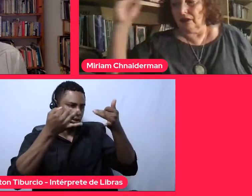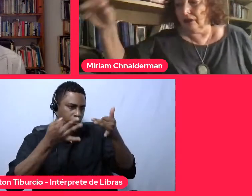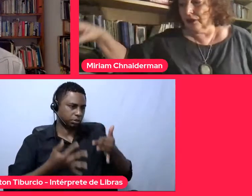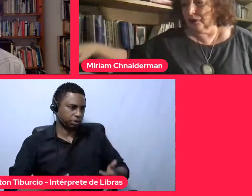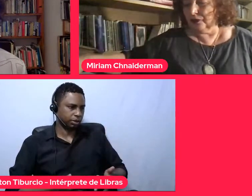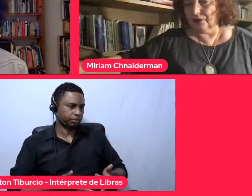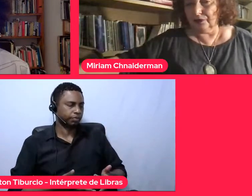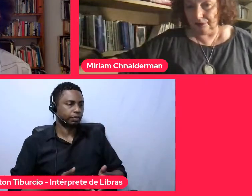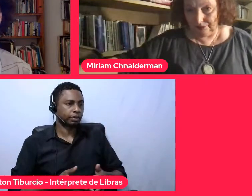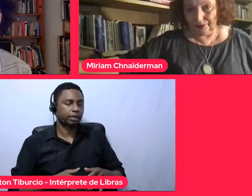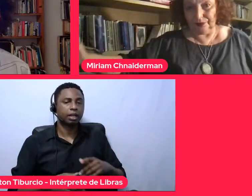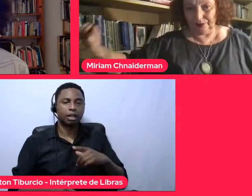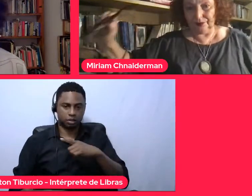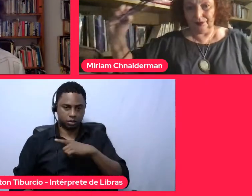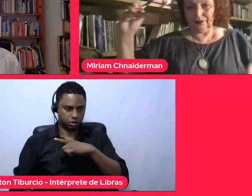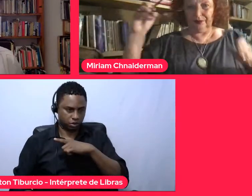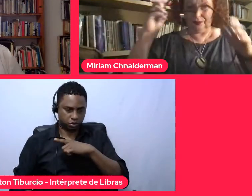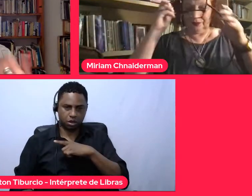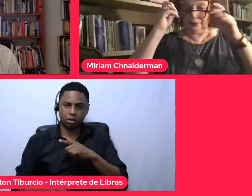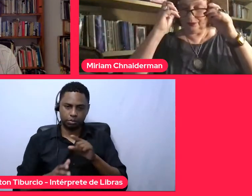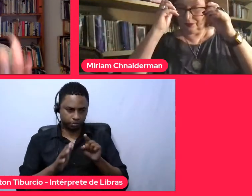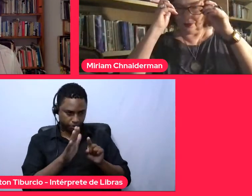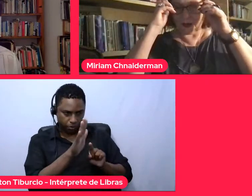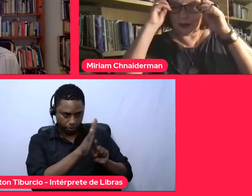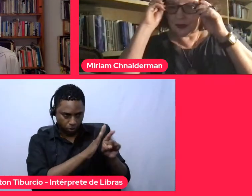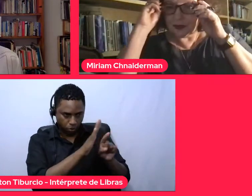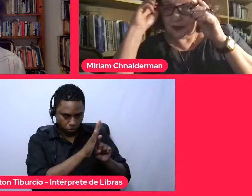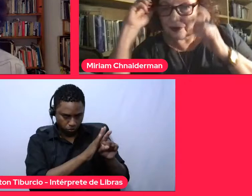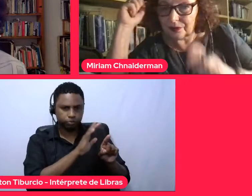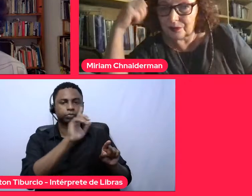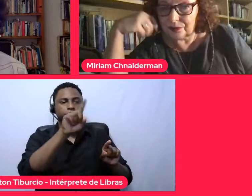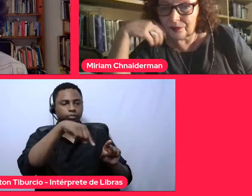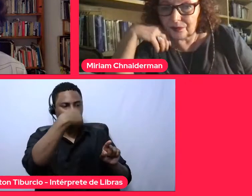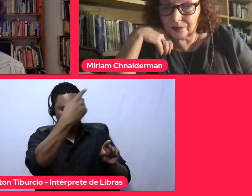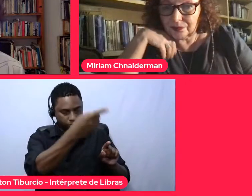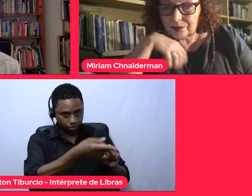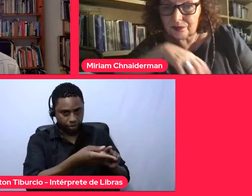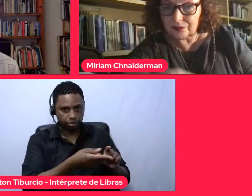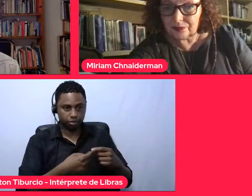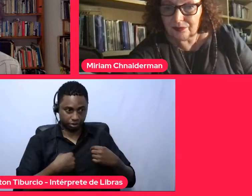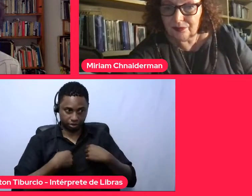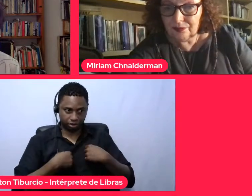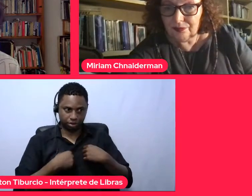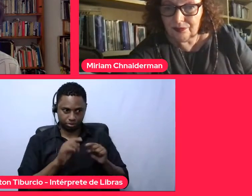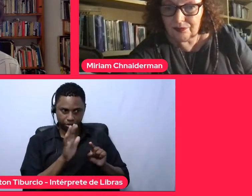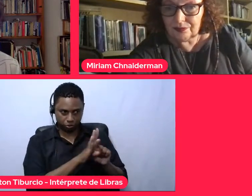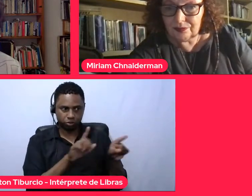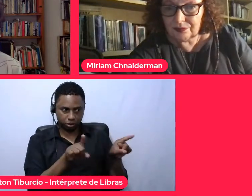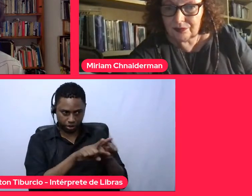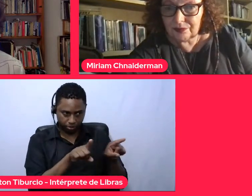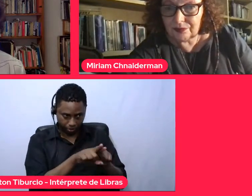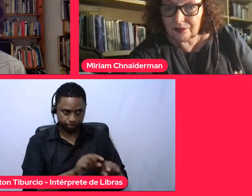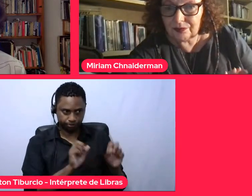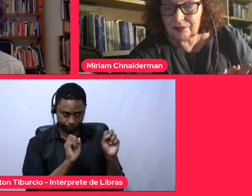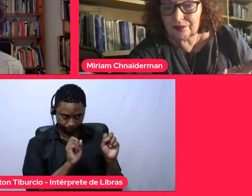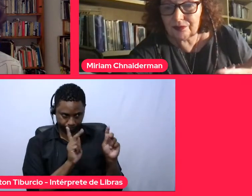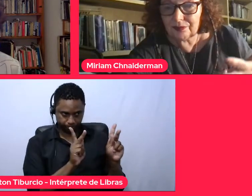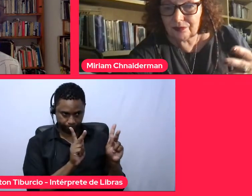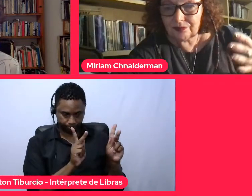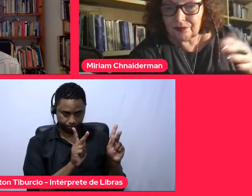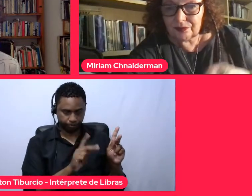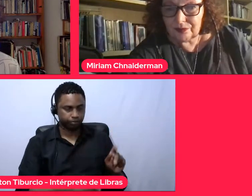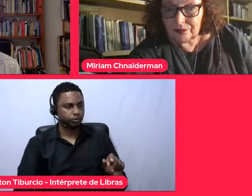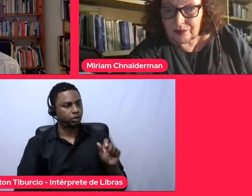Temos algumas perguntas que eu vou fazer, depois eu mesma tenho também perguntas. O